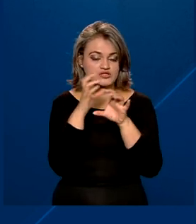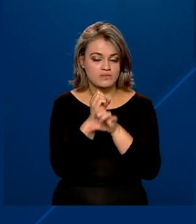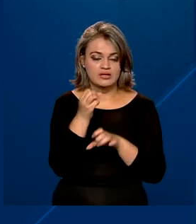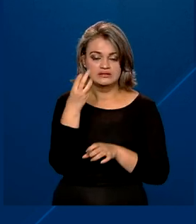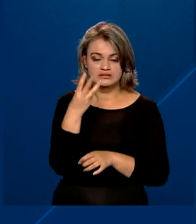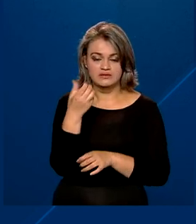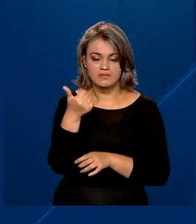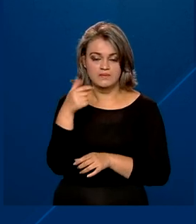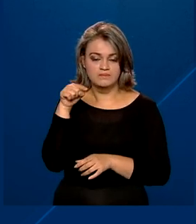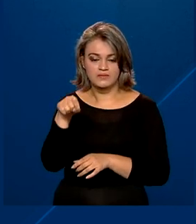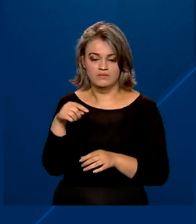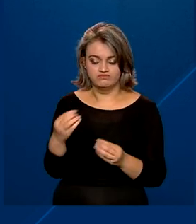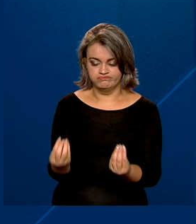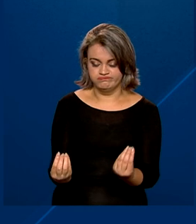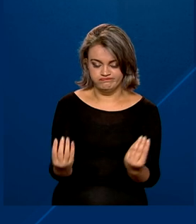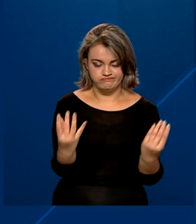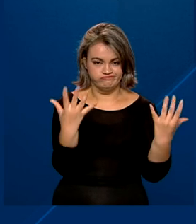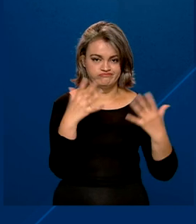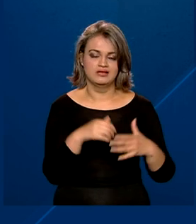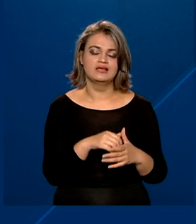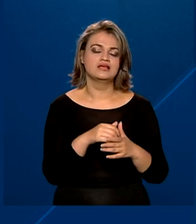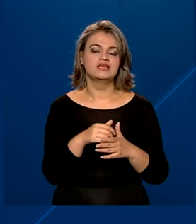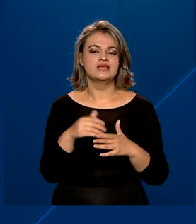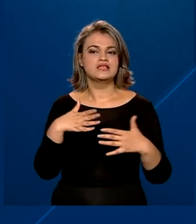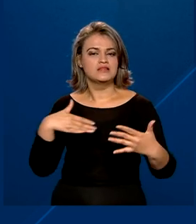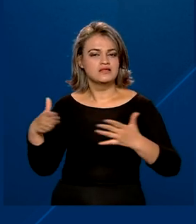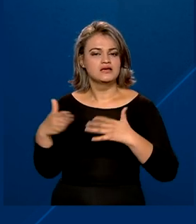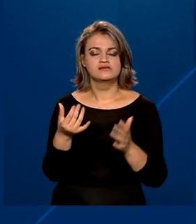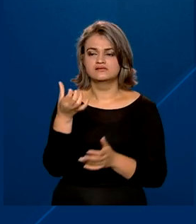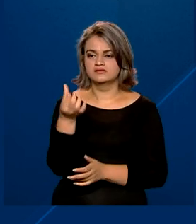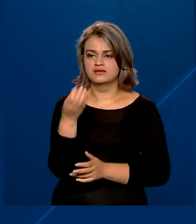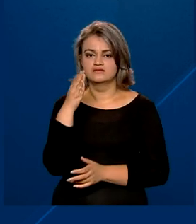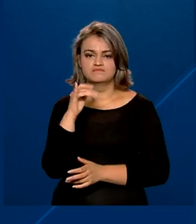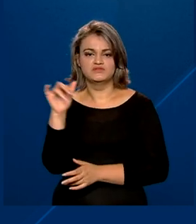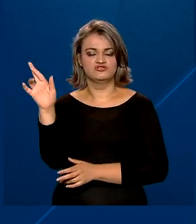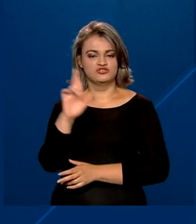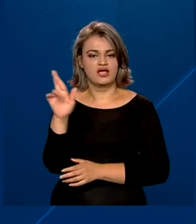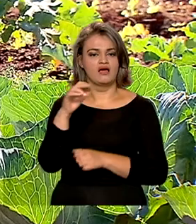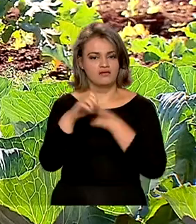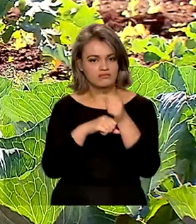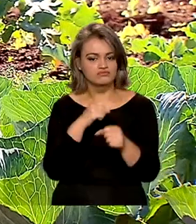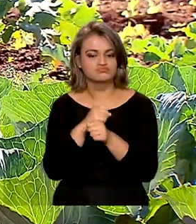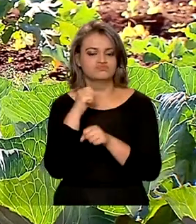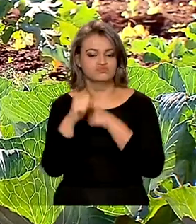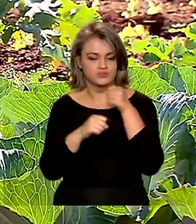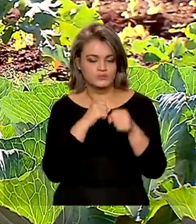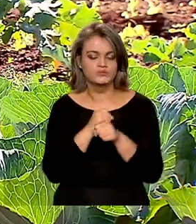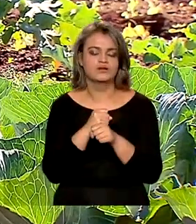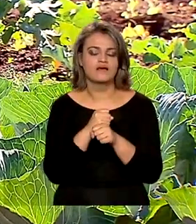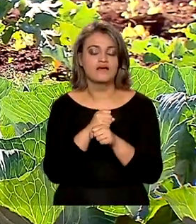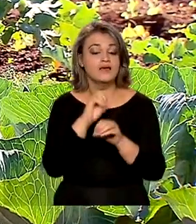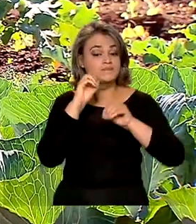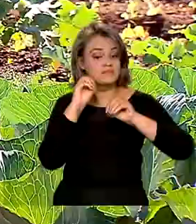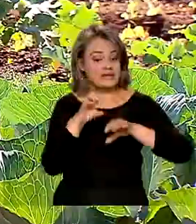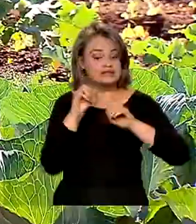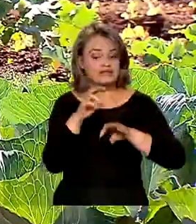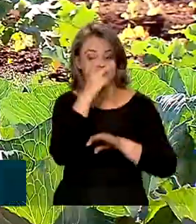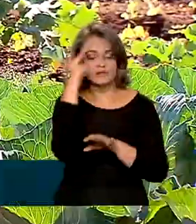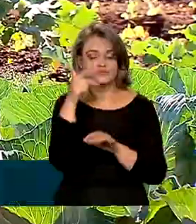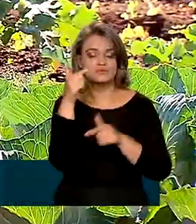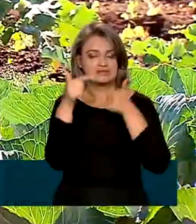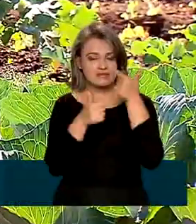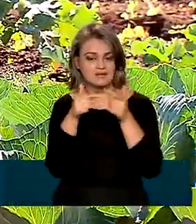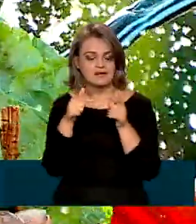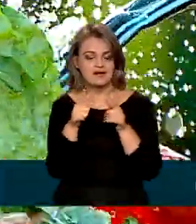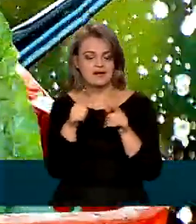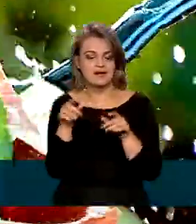unidades de produção. O mercado movimenta cerca de 6 bilhões de reais por ano. E para capacitar produtores orgânicos